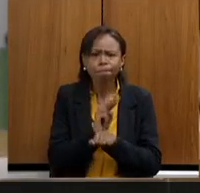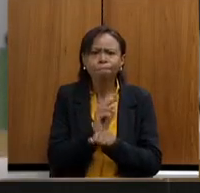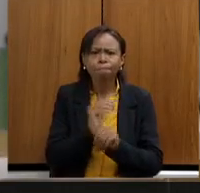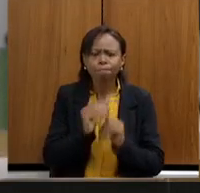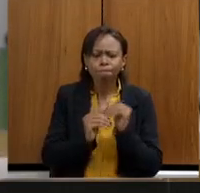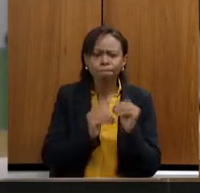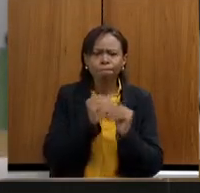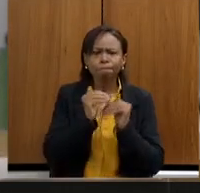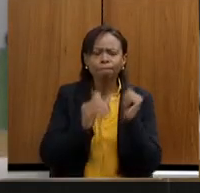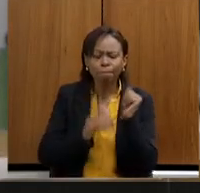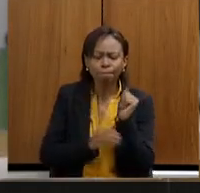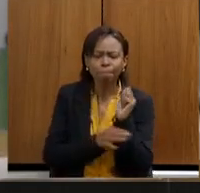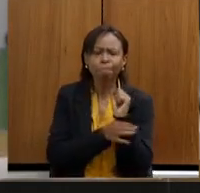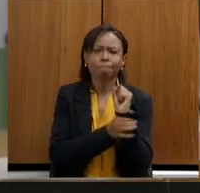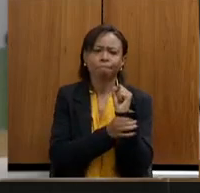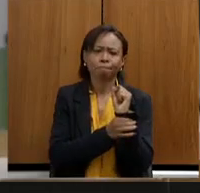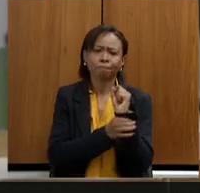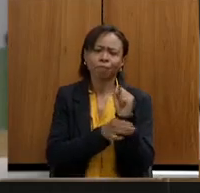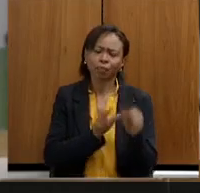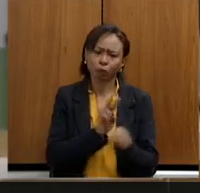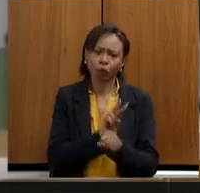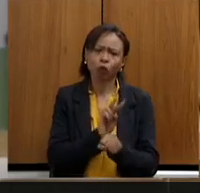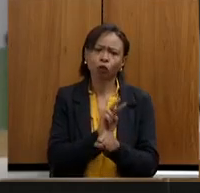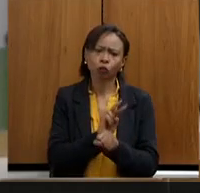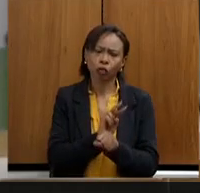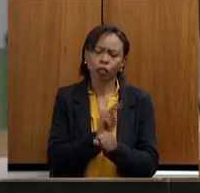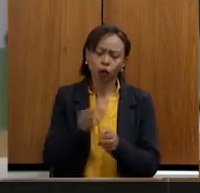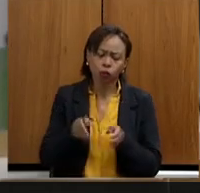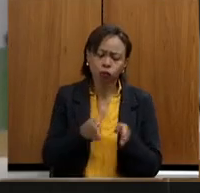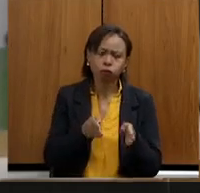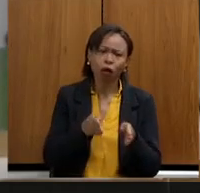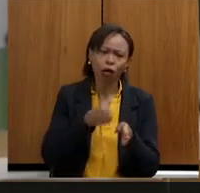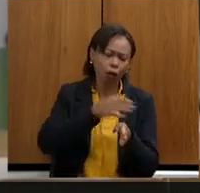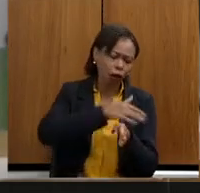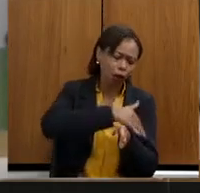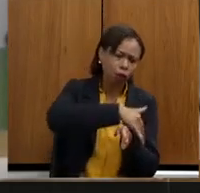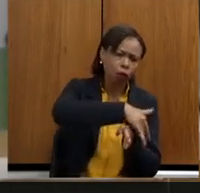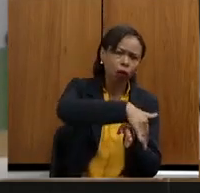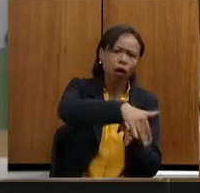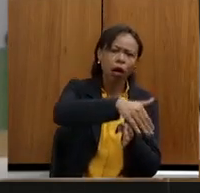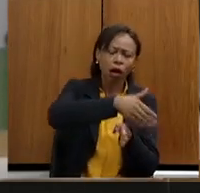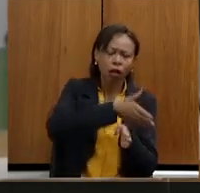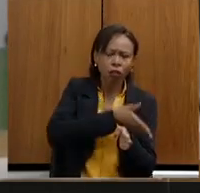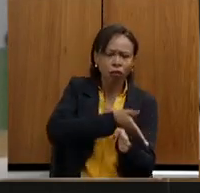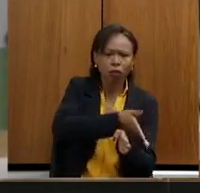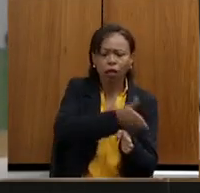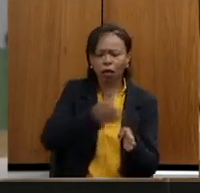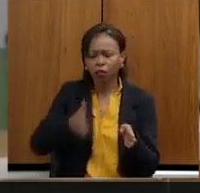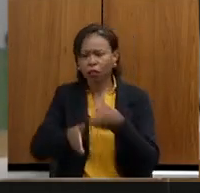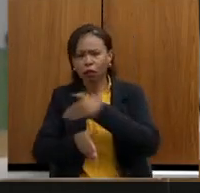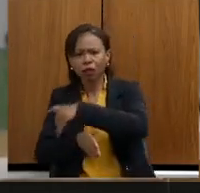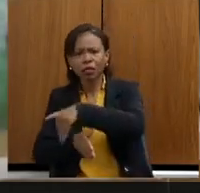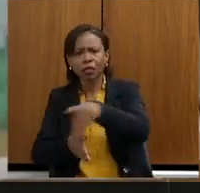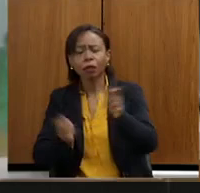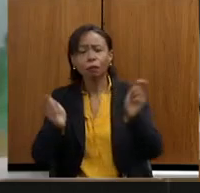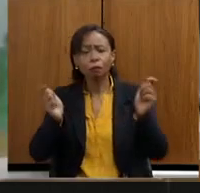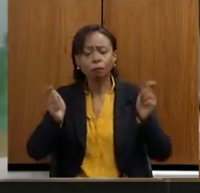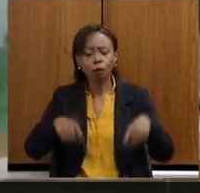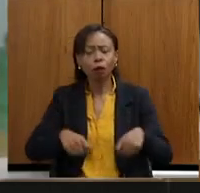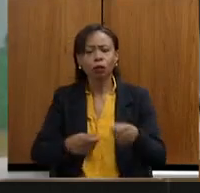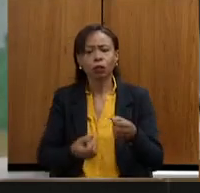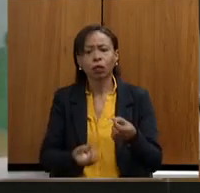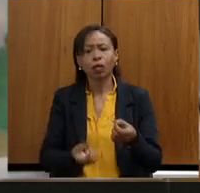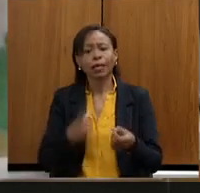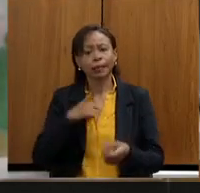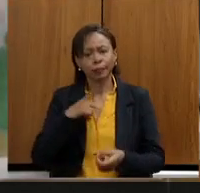preservar as cabeceiras desses corgos para que gente possa produzir água. No Norte de Minas, a função